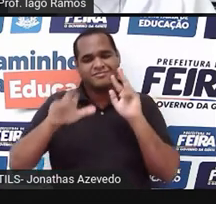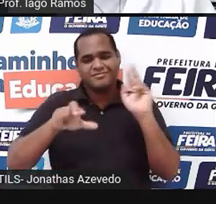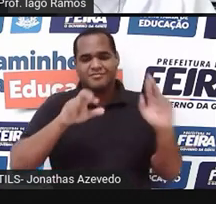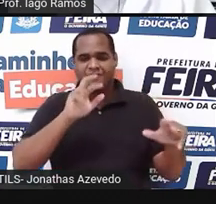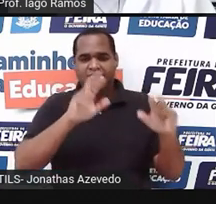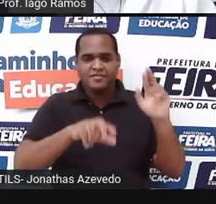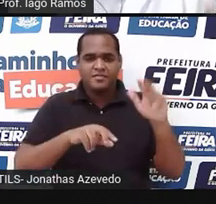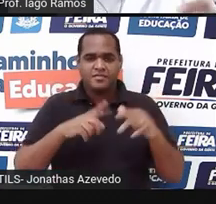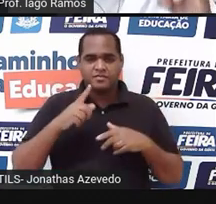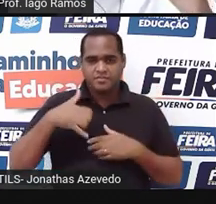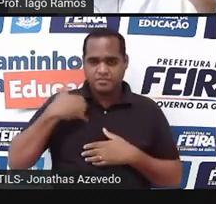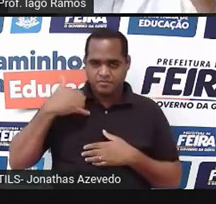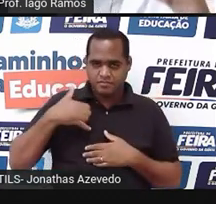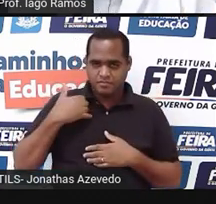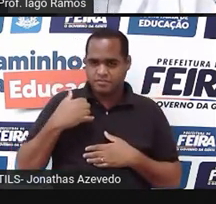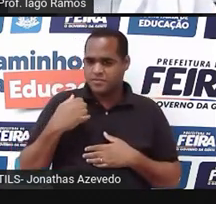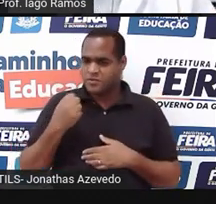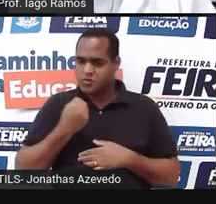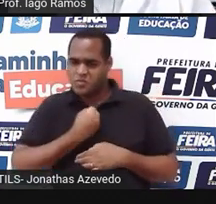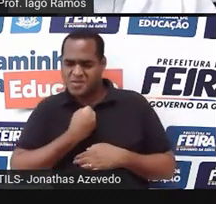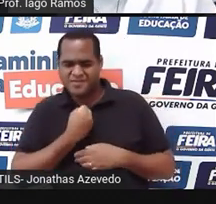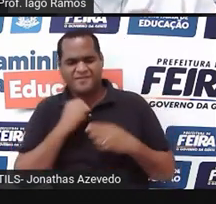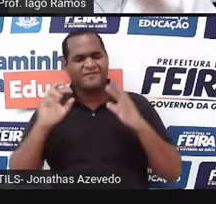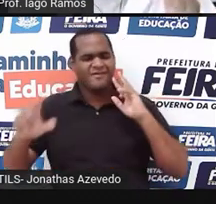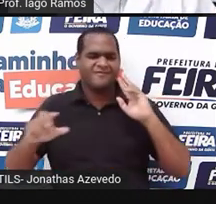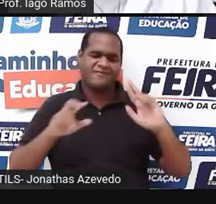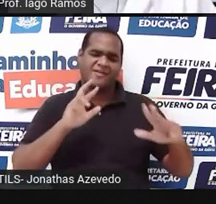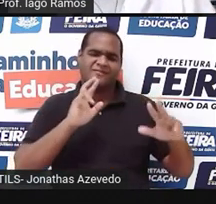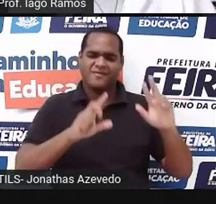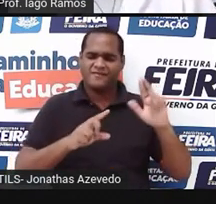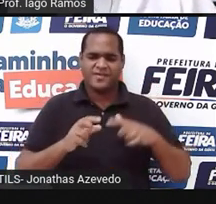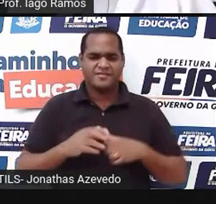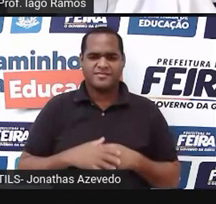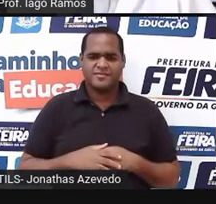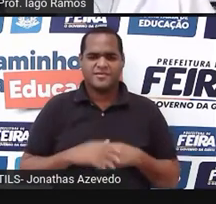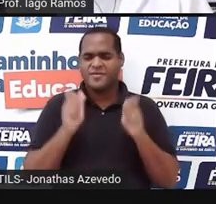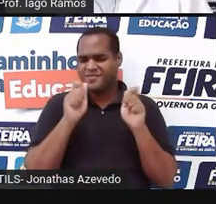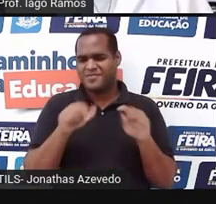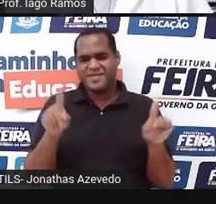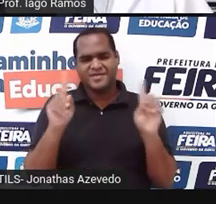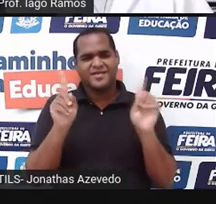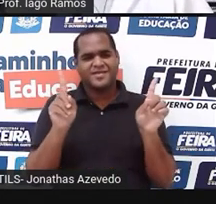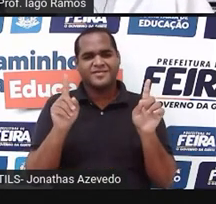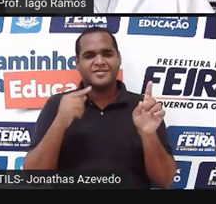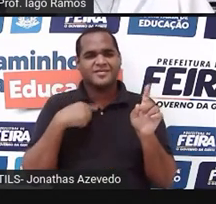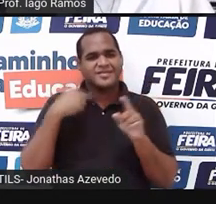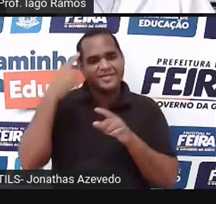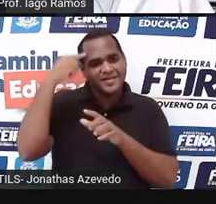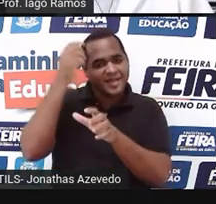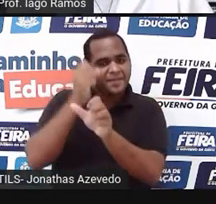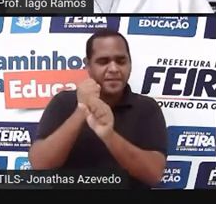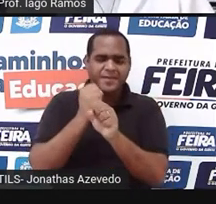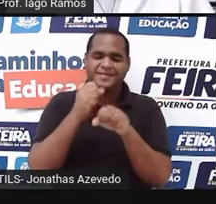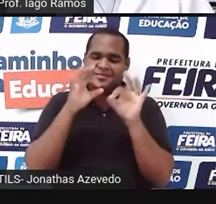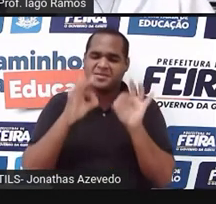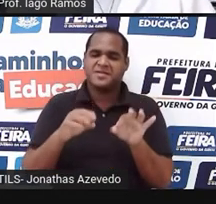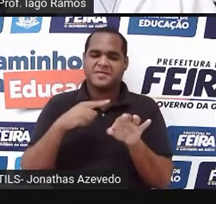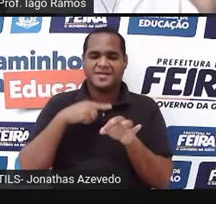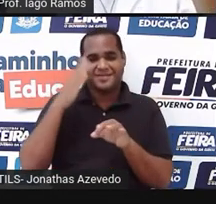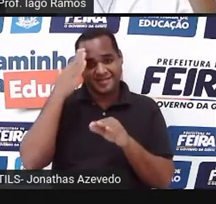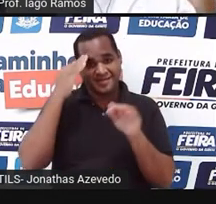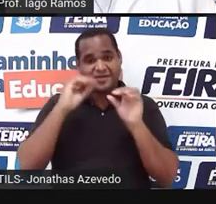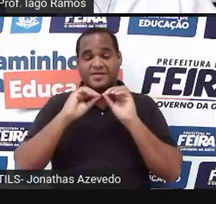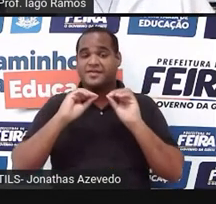massa corporal não são proporcionais, tá bom? Nem vou precisar terminar o cálculozinho ali porque eu tenho certeza que você já entendeu.